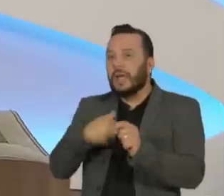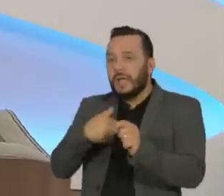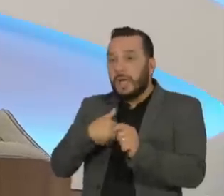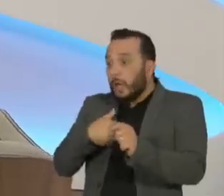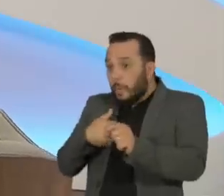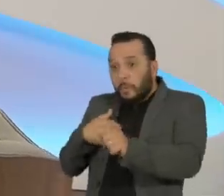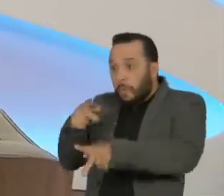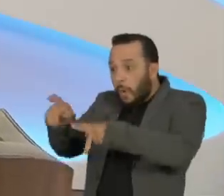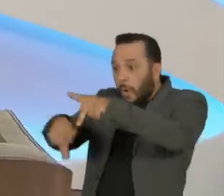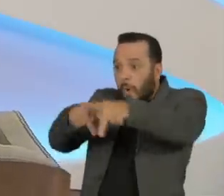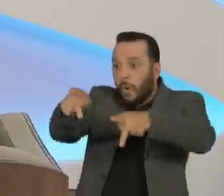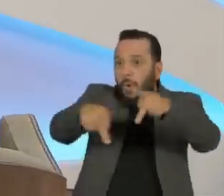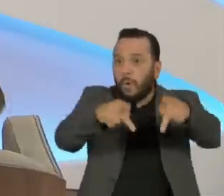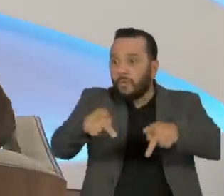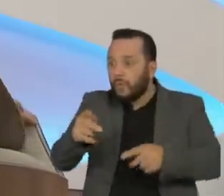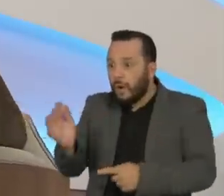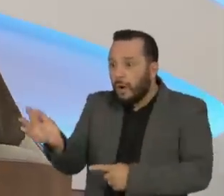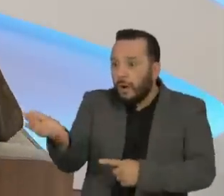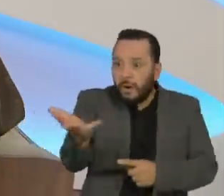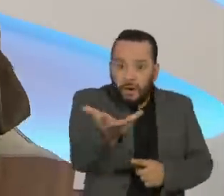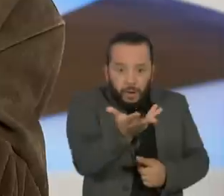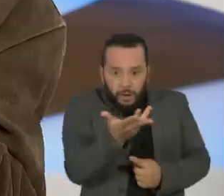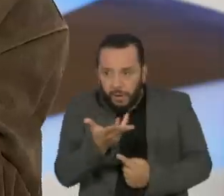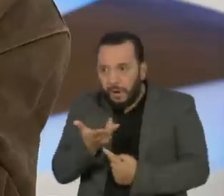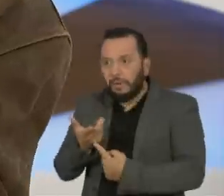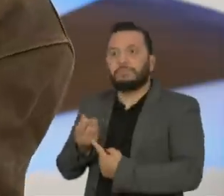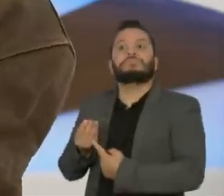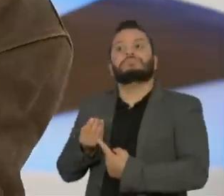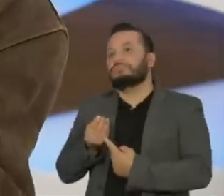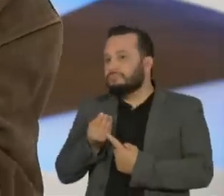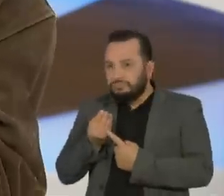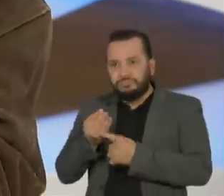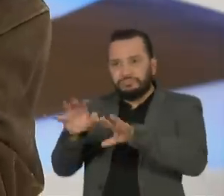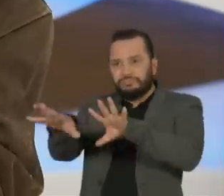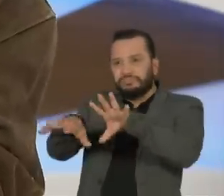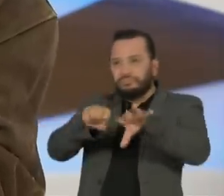mercado fechou para você, Lobão. Sim, mas azar dos fatos.